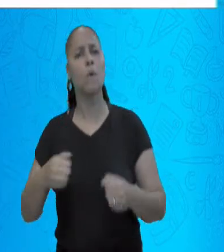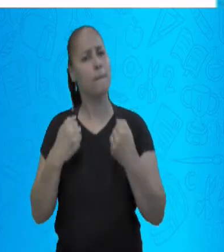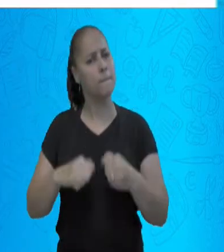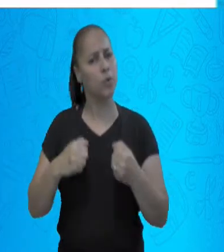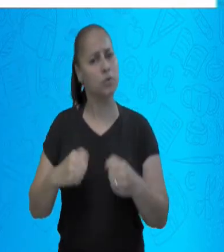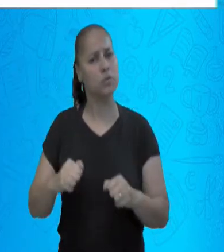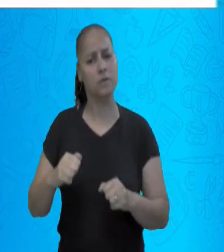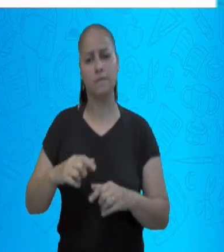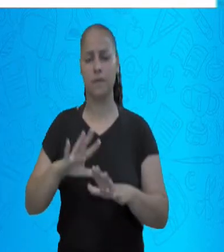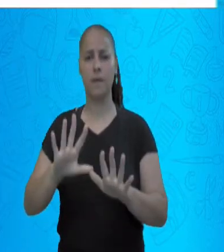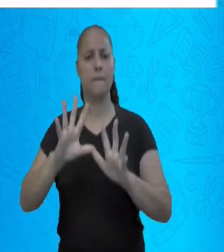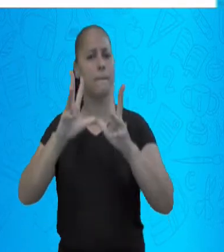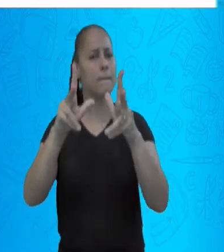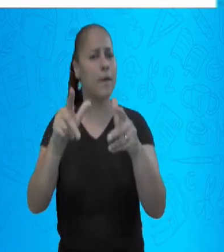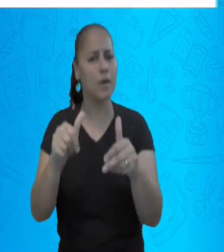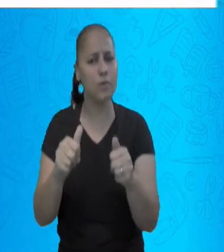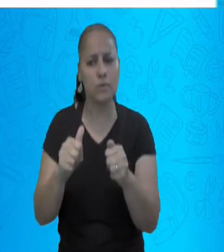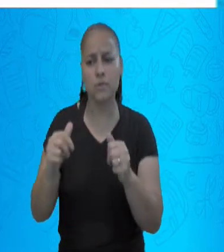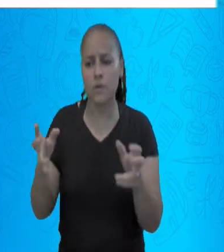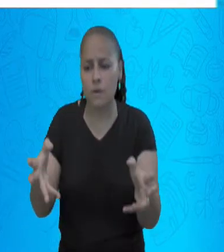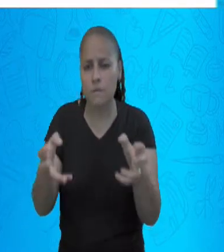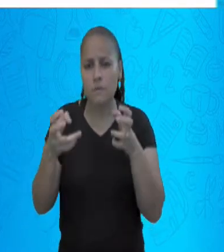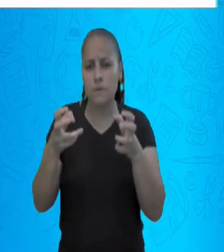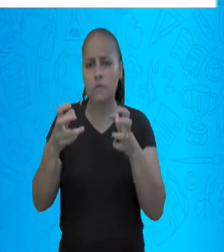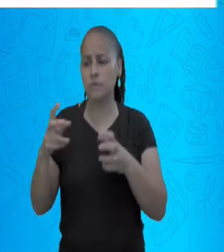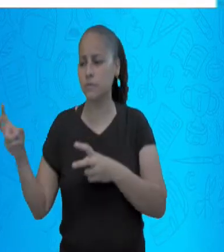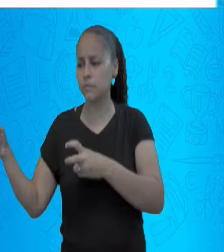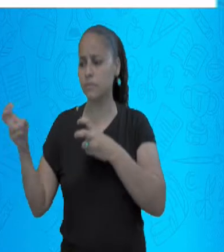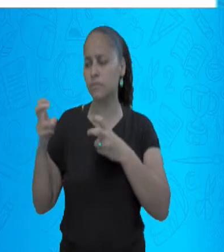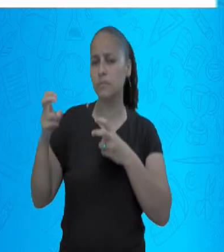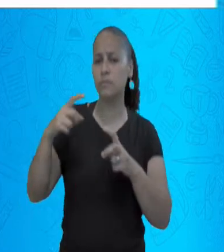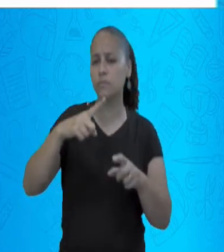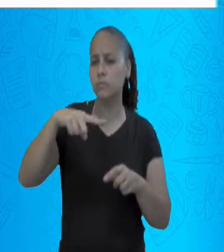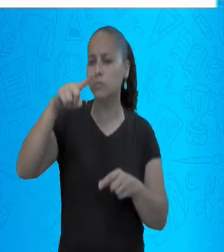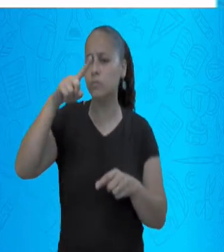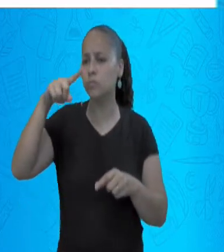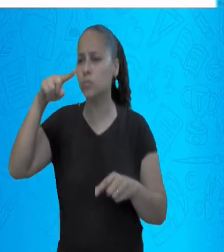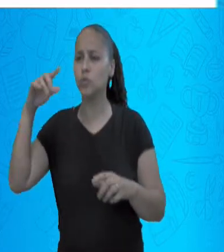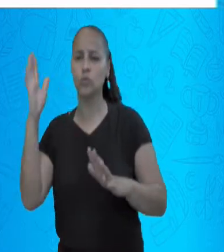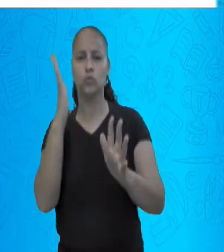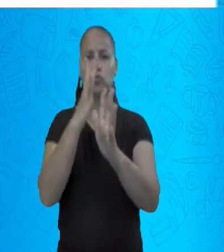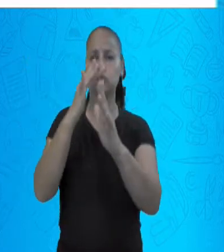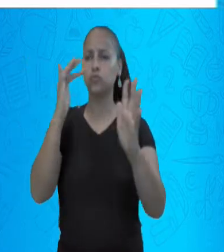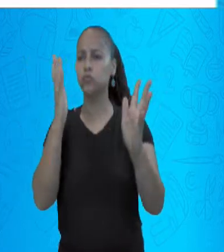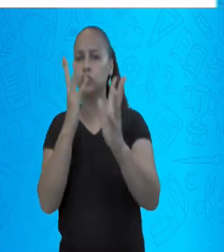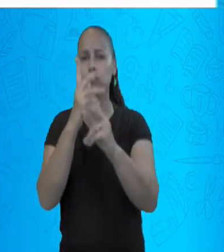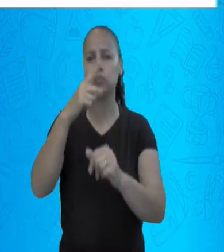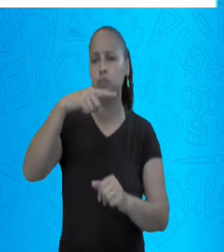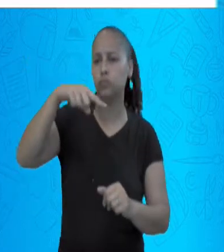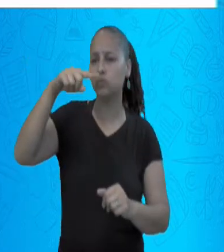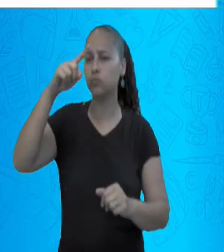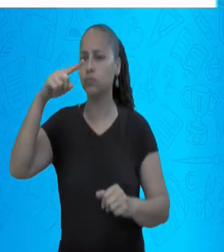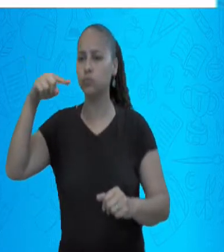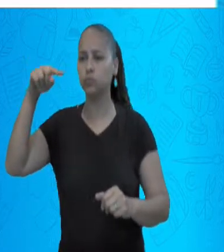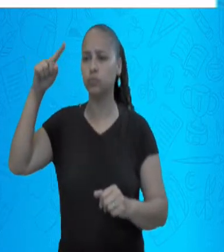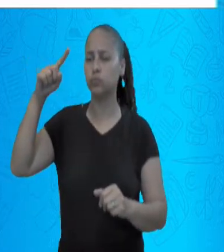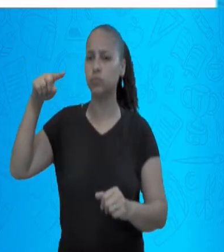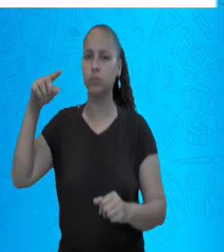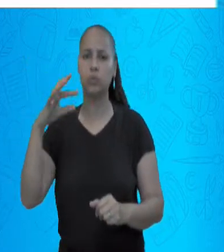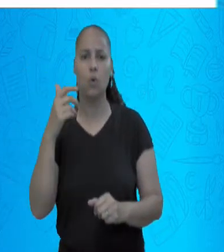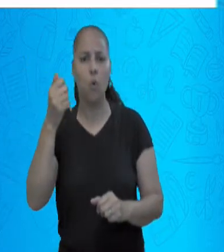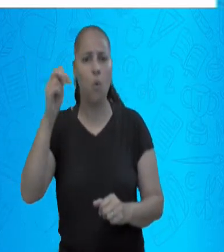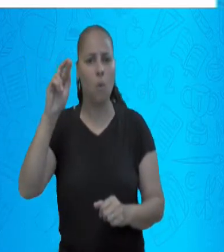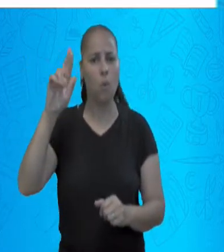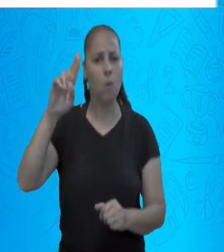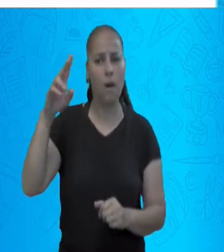maioria deles nos alcança em razão da influência do ar. Ou seja, o ar age